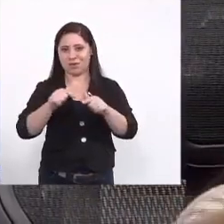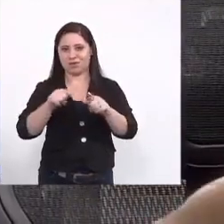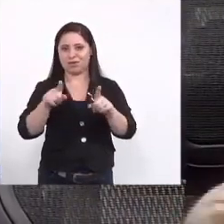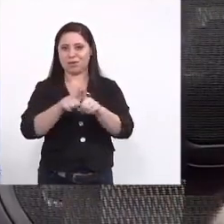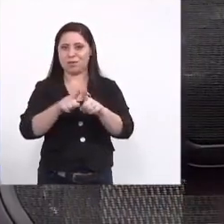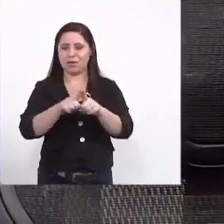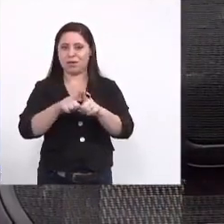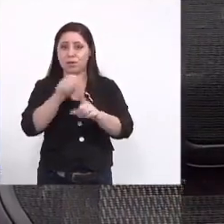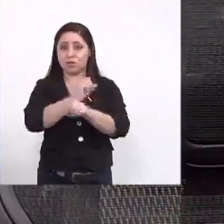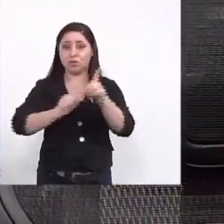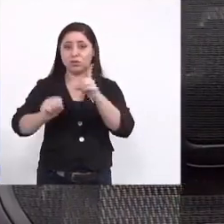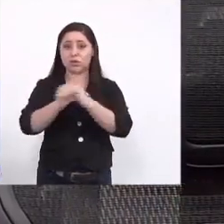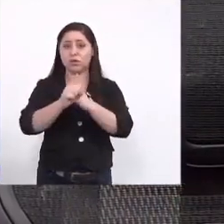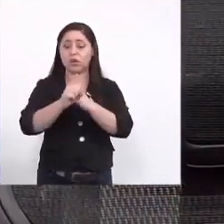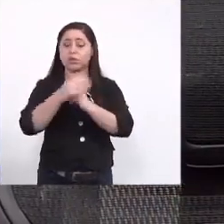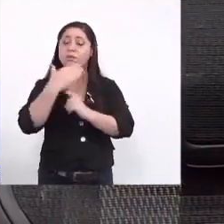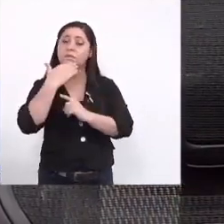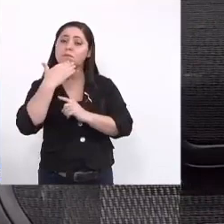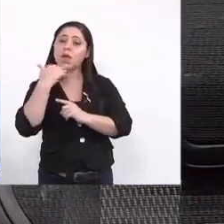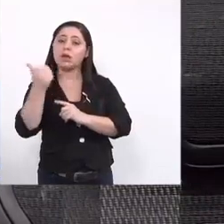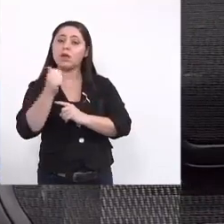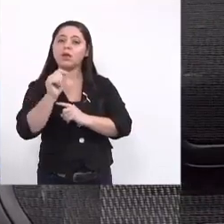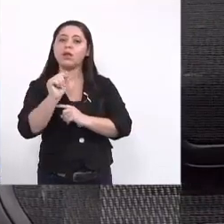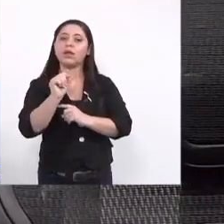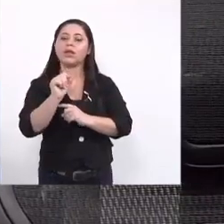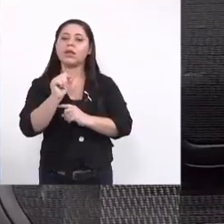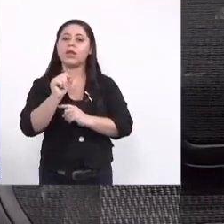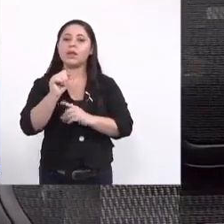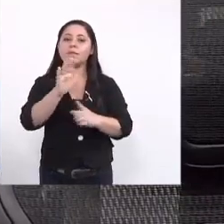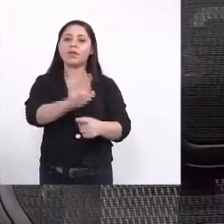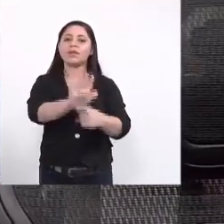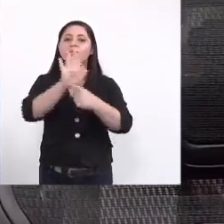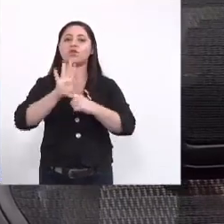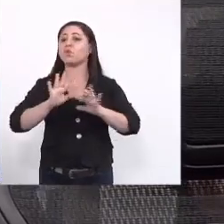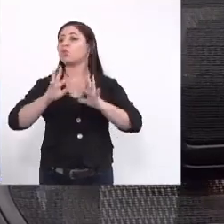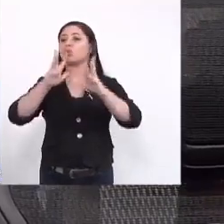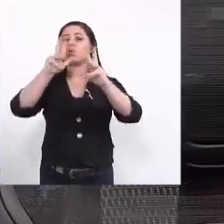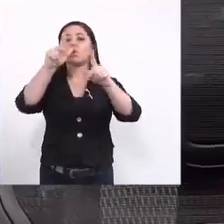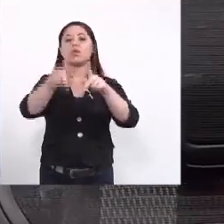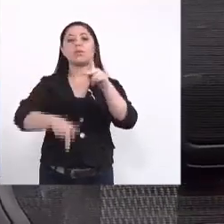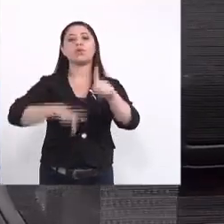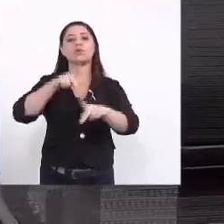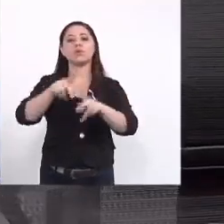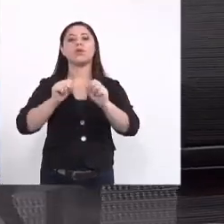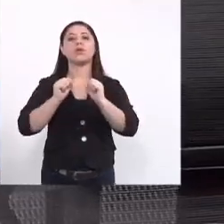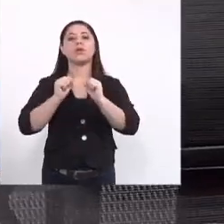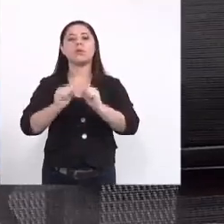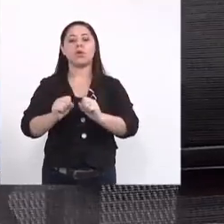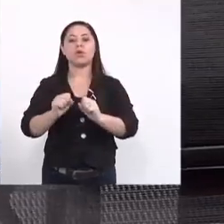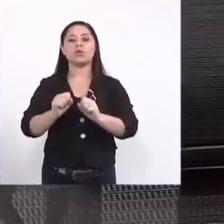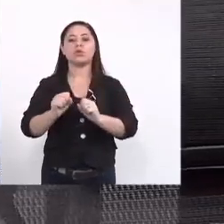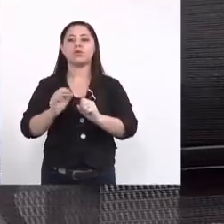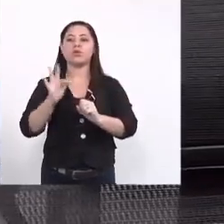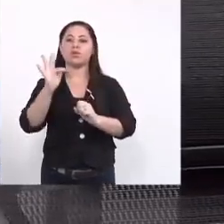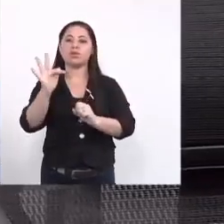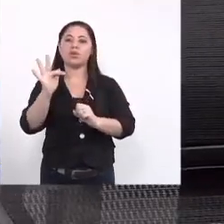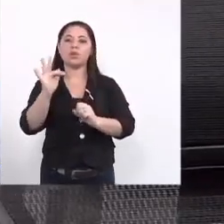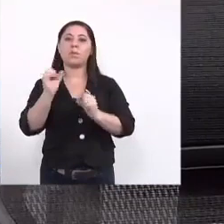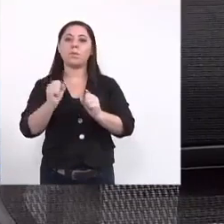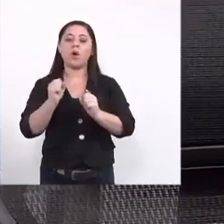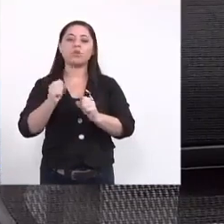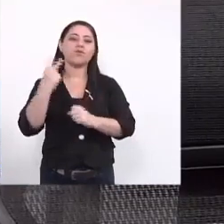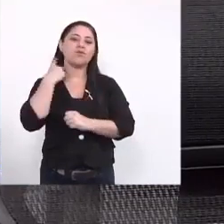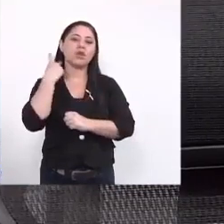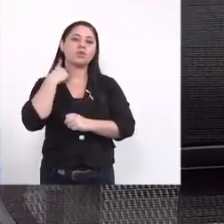melhorando para a sociedade de uma forma geral quem ganha somos todos nós que podemos aí de repente infelizmente ser vítima